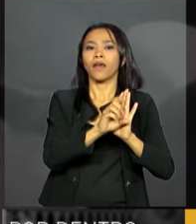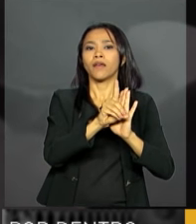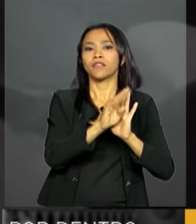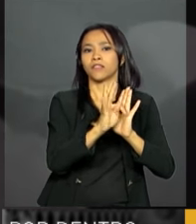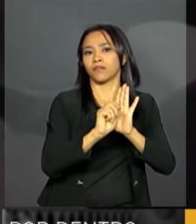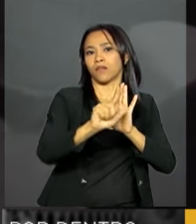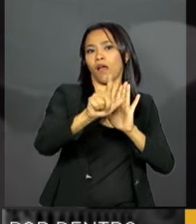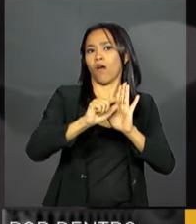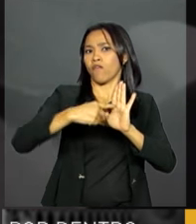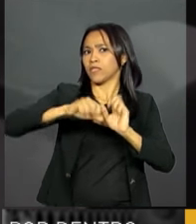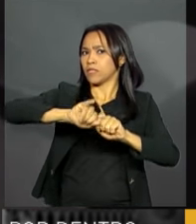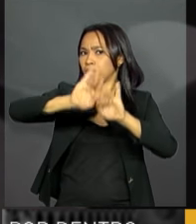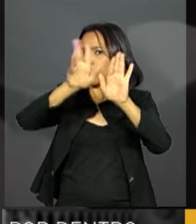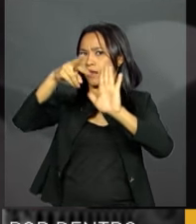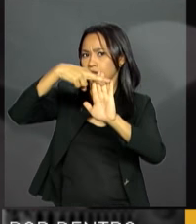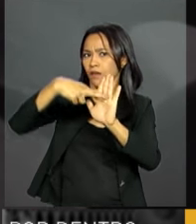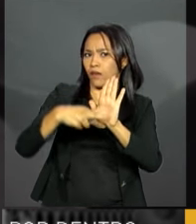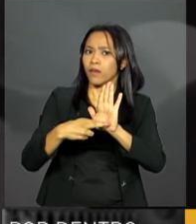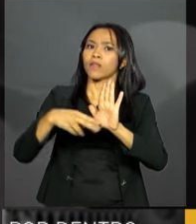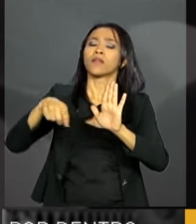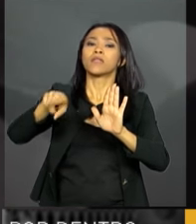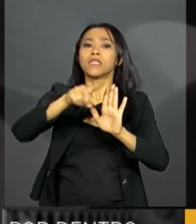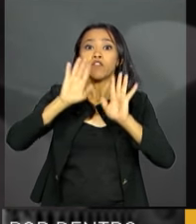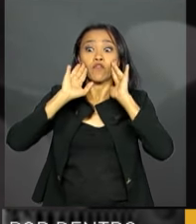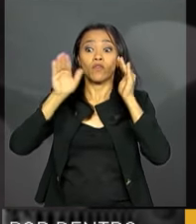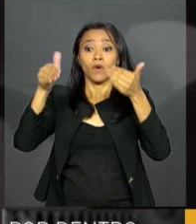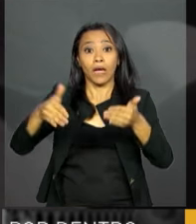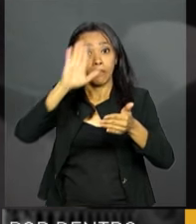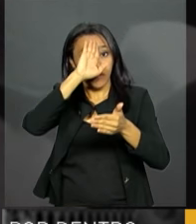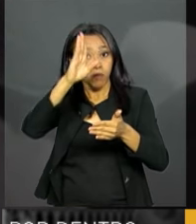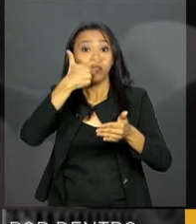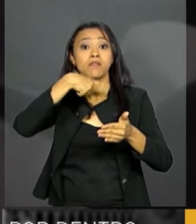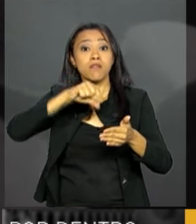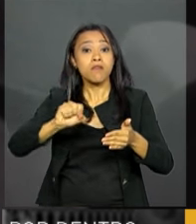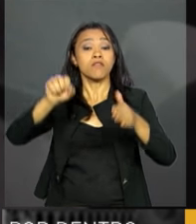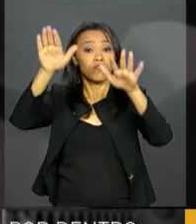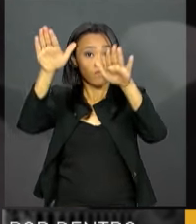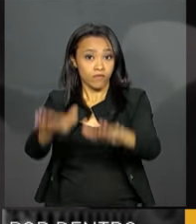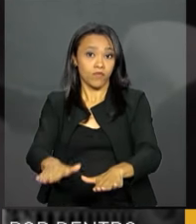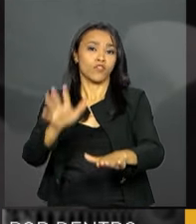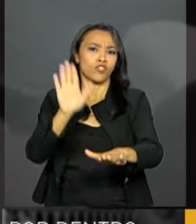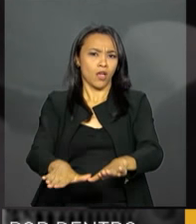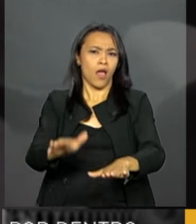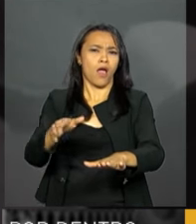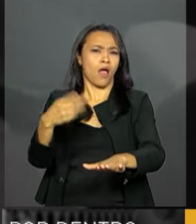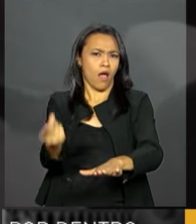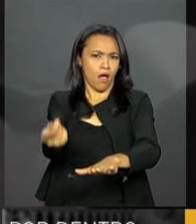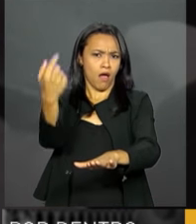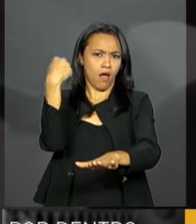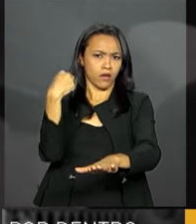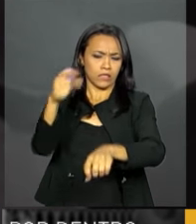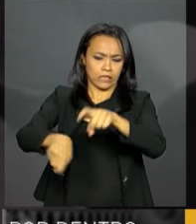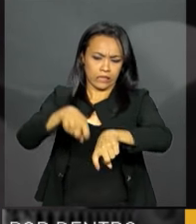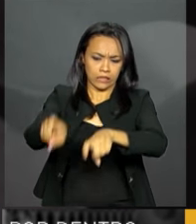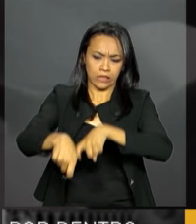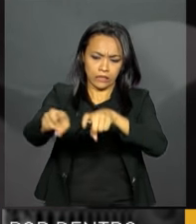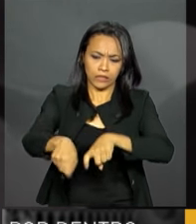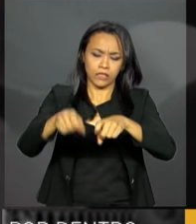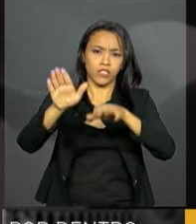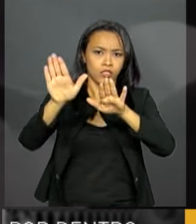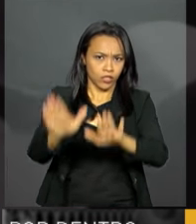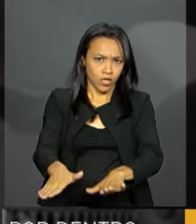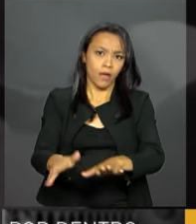priorizados aqueles agricultores, os trabalhadores rurais que exploram, exploravam aquela terra que foi desapropriada,